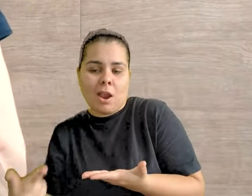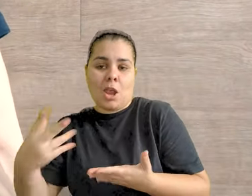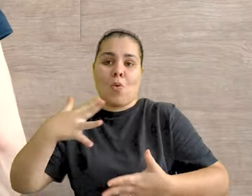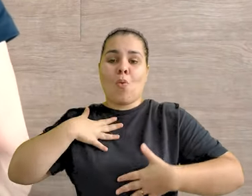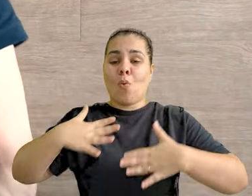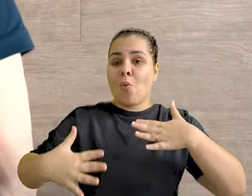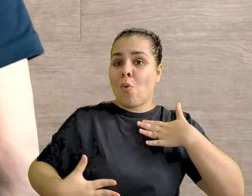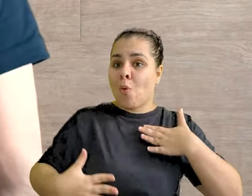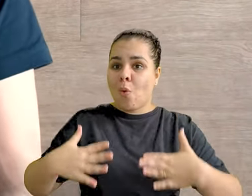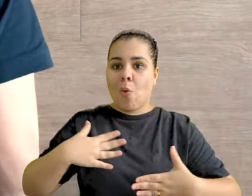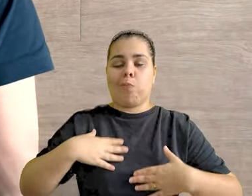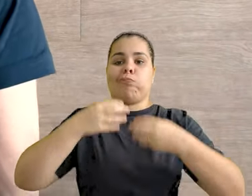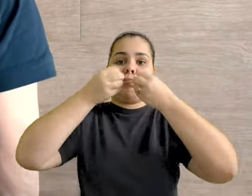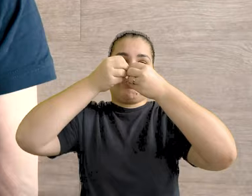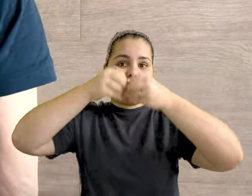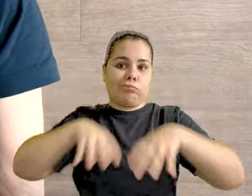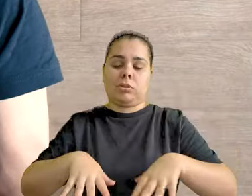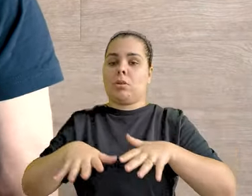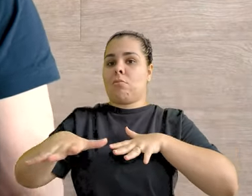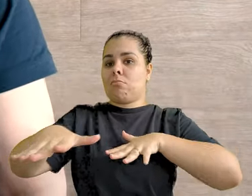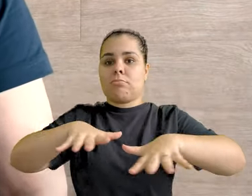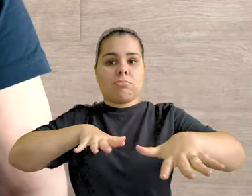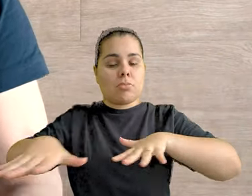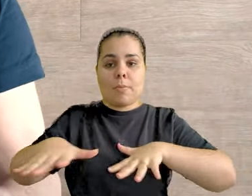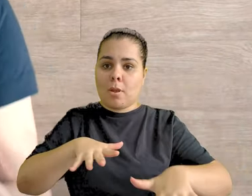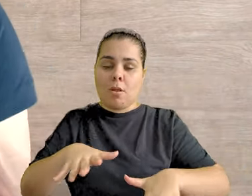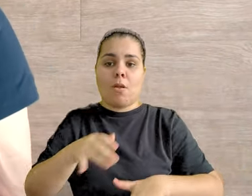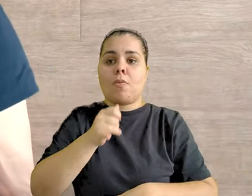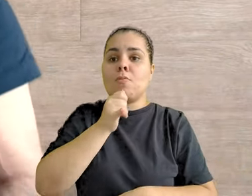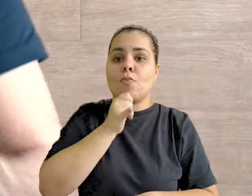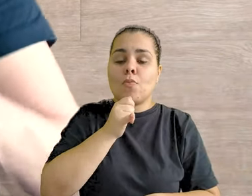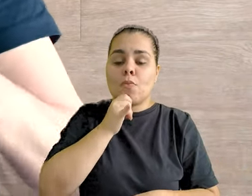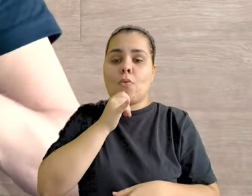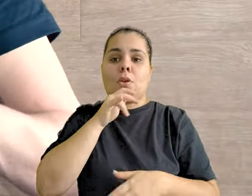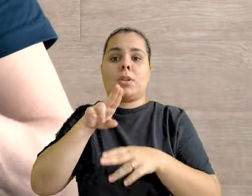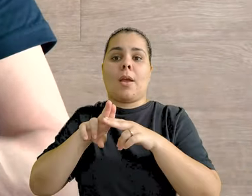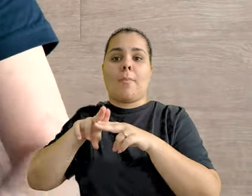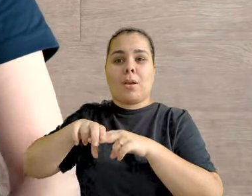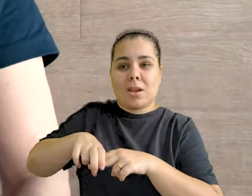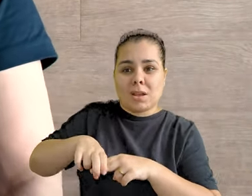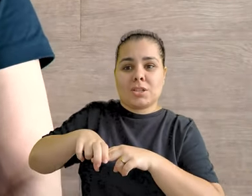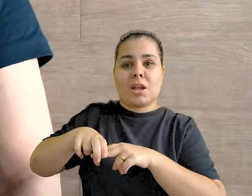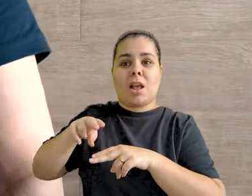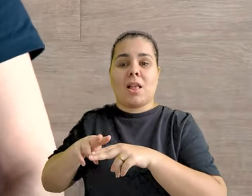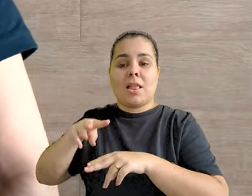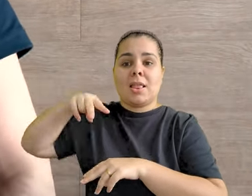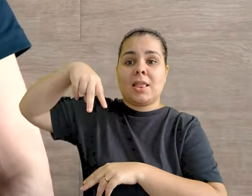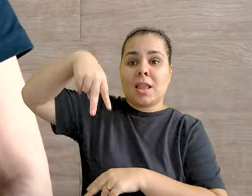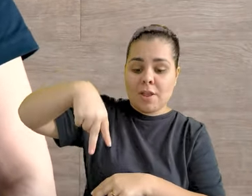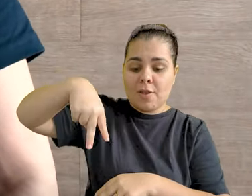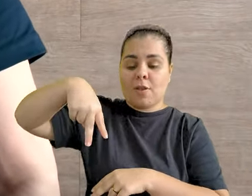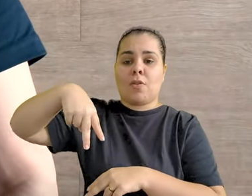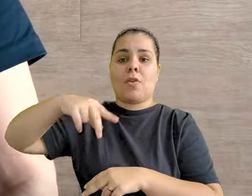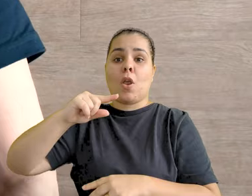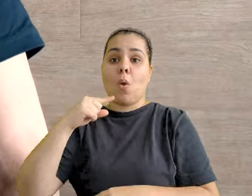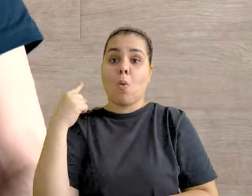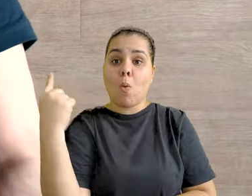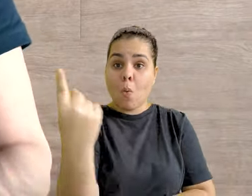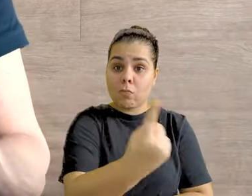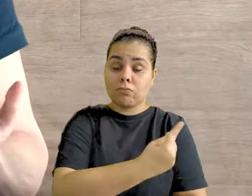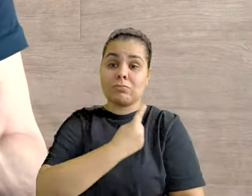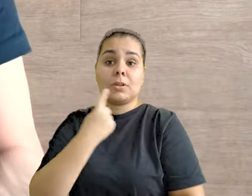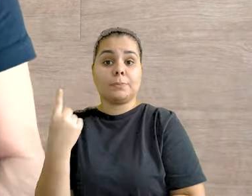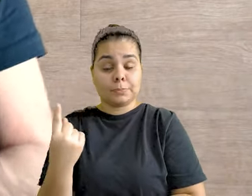comprometida na agilidade de movimentos como abaixar, levantar e rodar no seu próprio eixo.